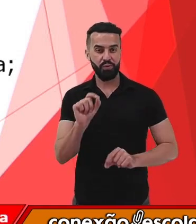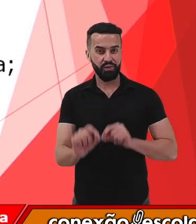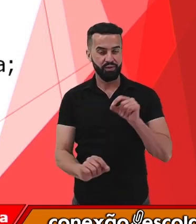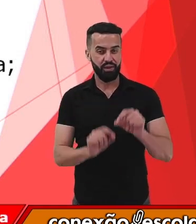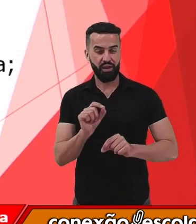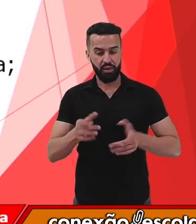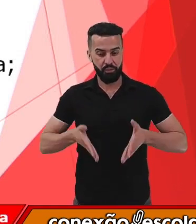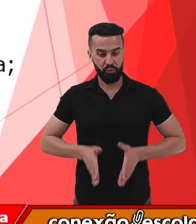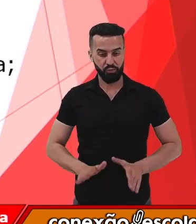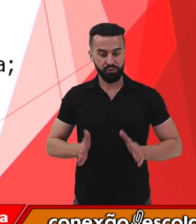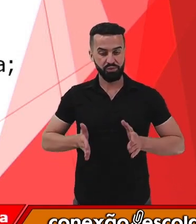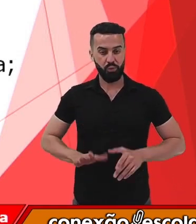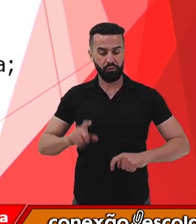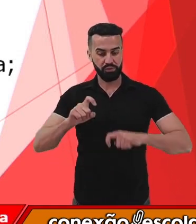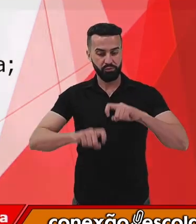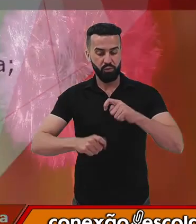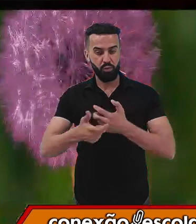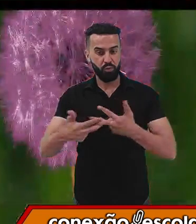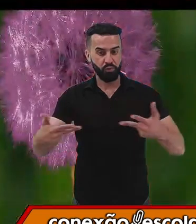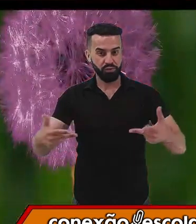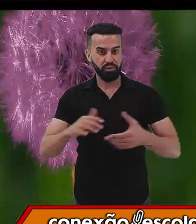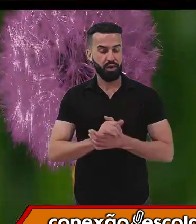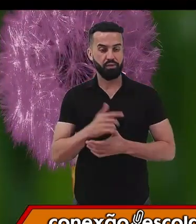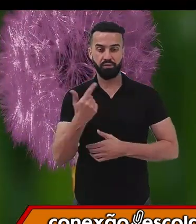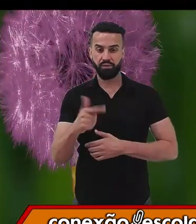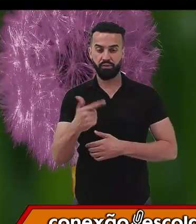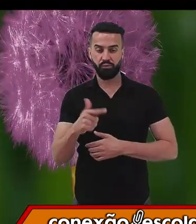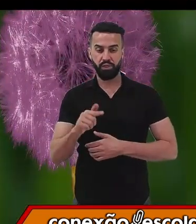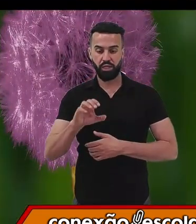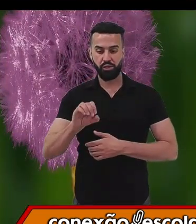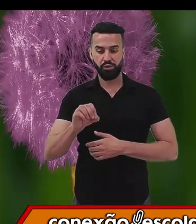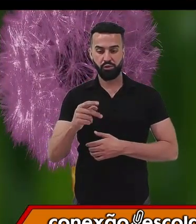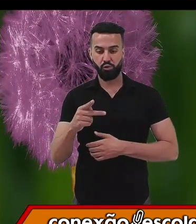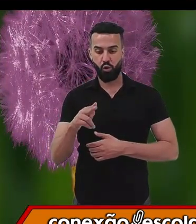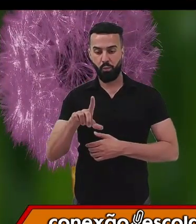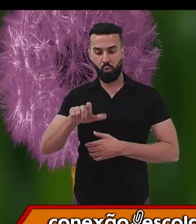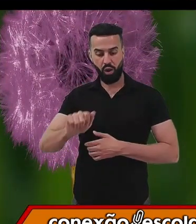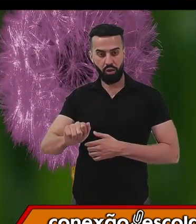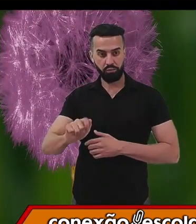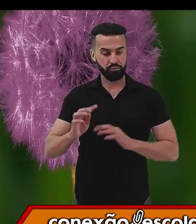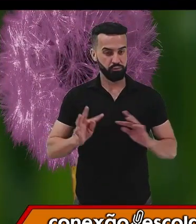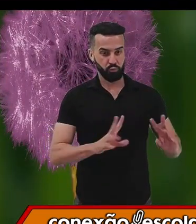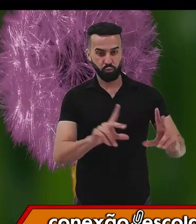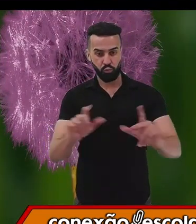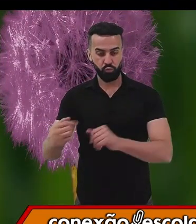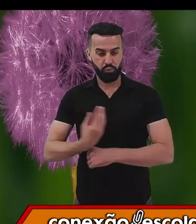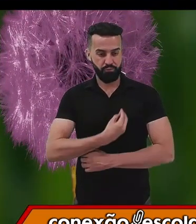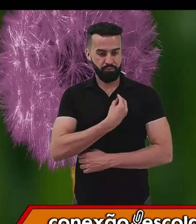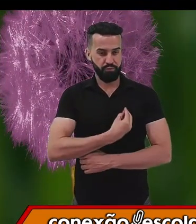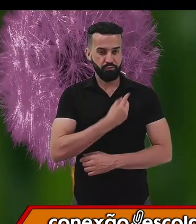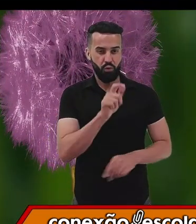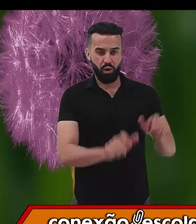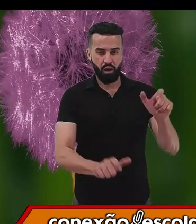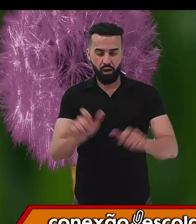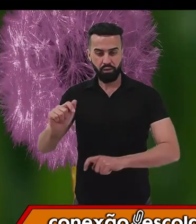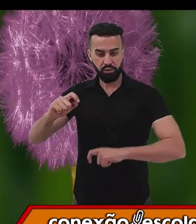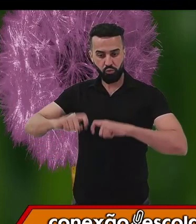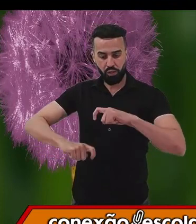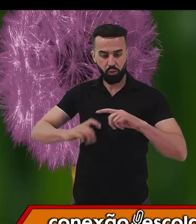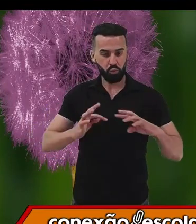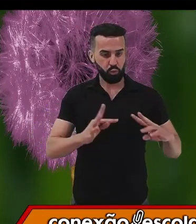sexuada não é sinônimo de cópula. Nem todos os seres vivos vão se reproduzir de forma sexuada